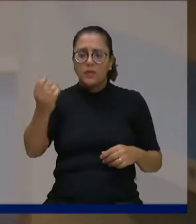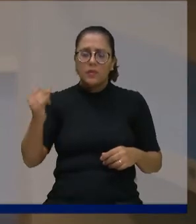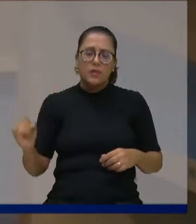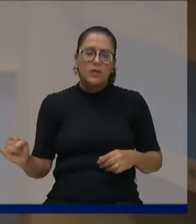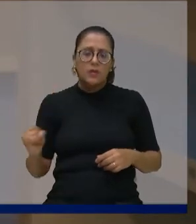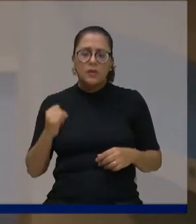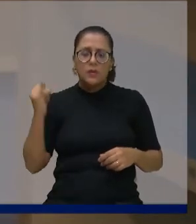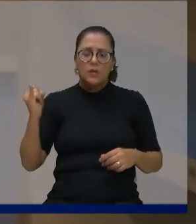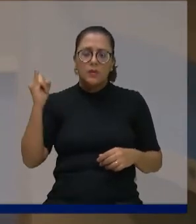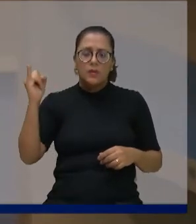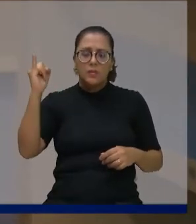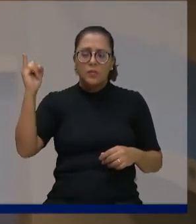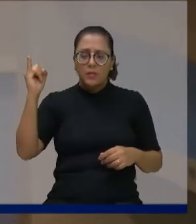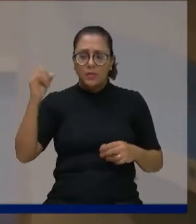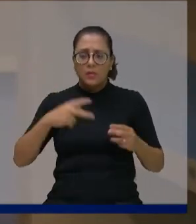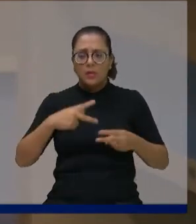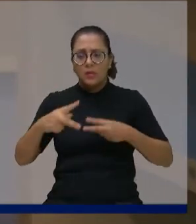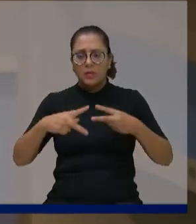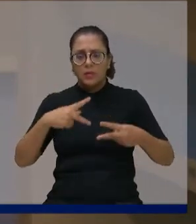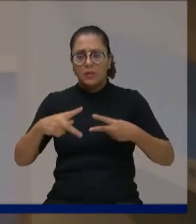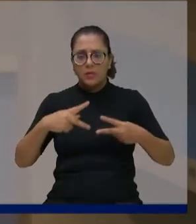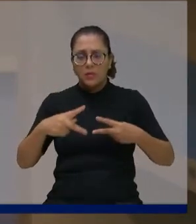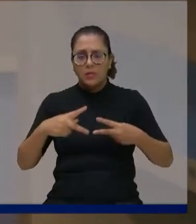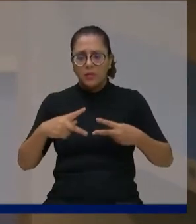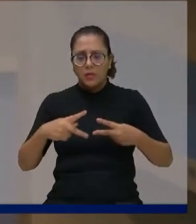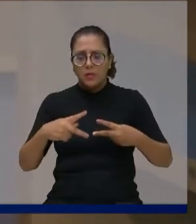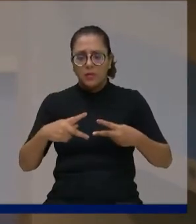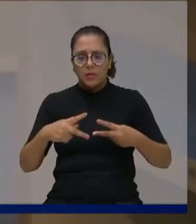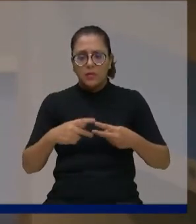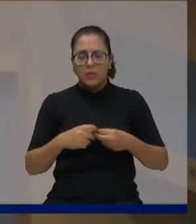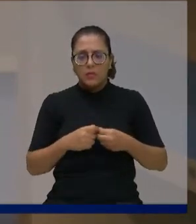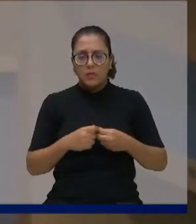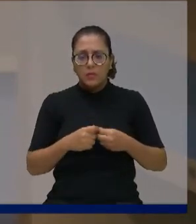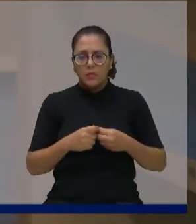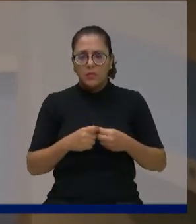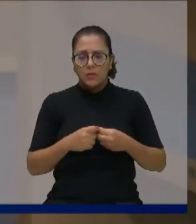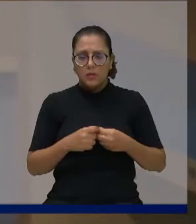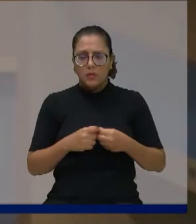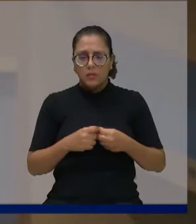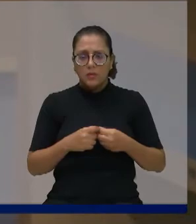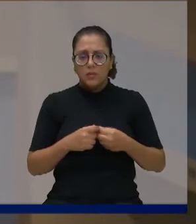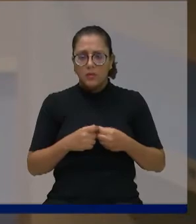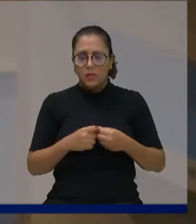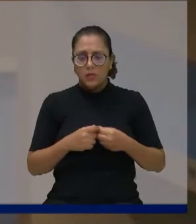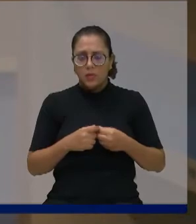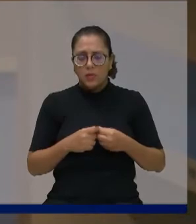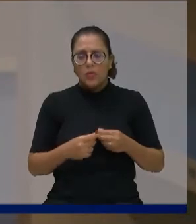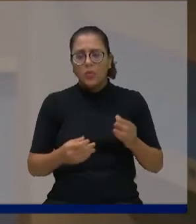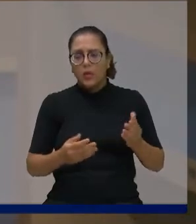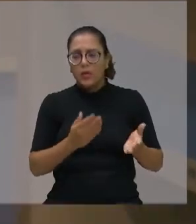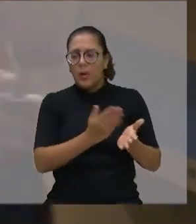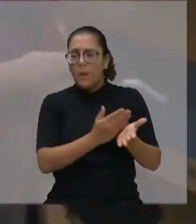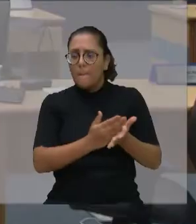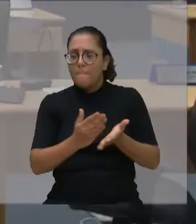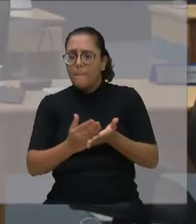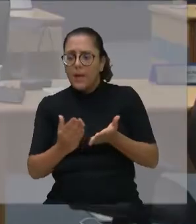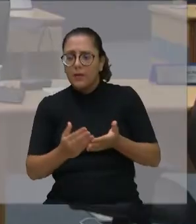que foram para São José dos Campos. Então, não é essa a questão. Estou falando do método. O método, sim, foi ruim.